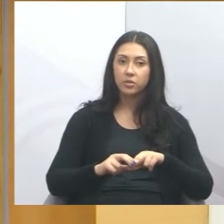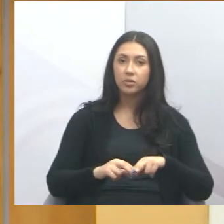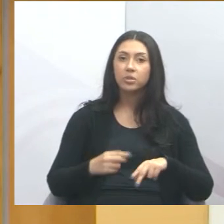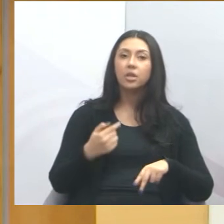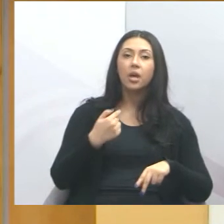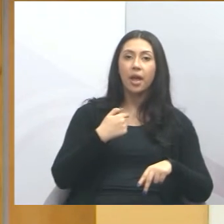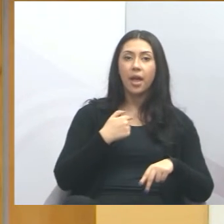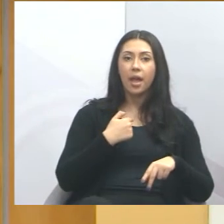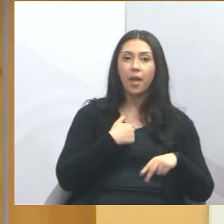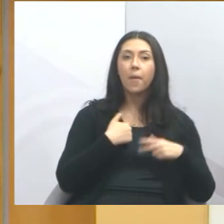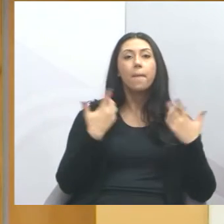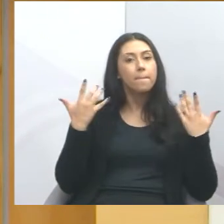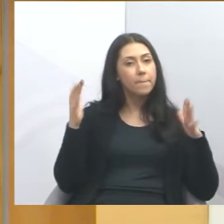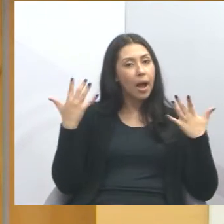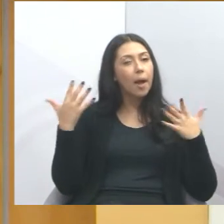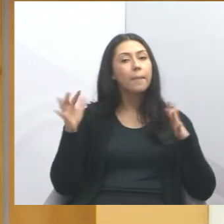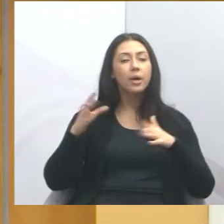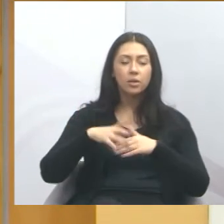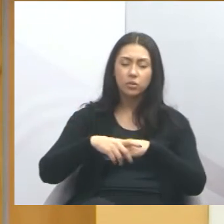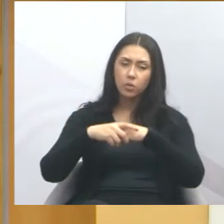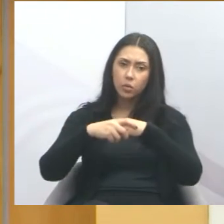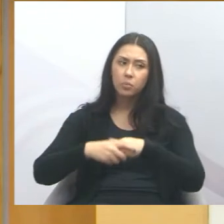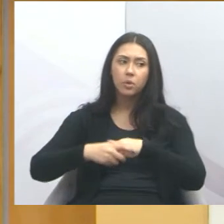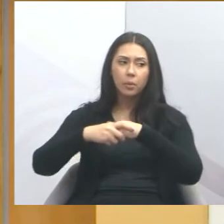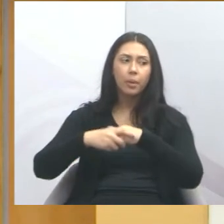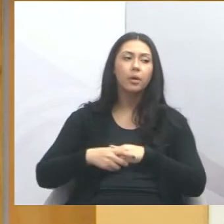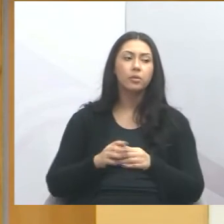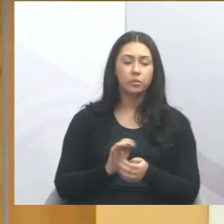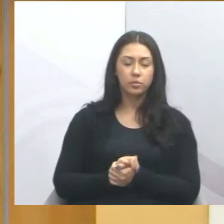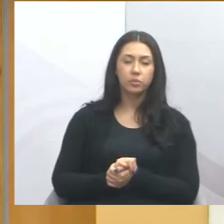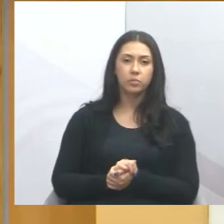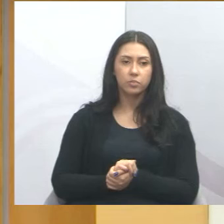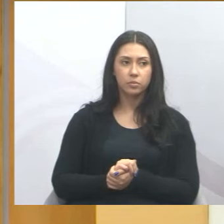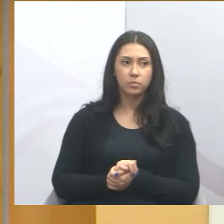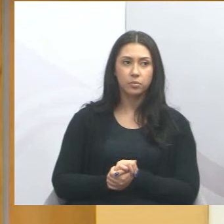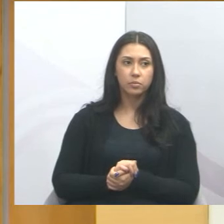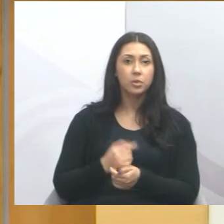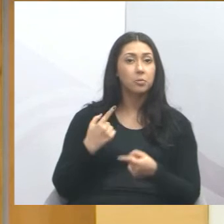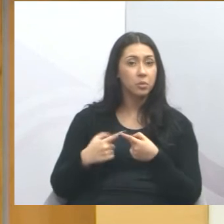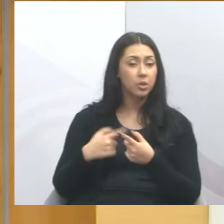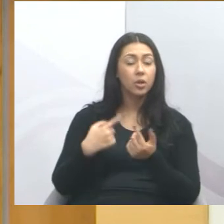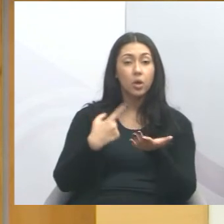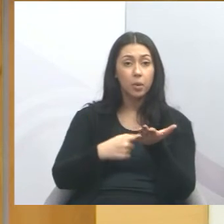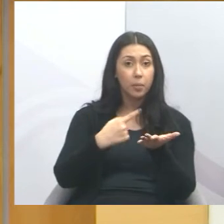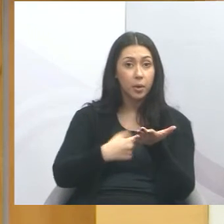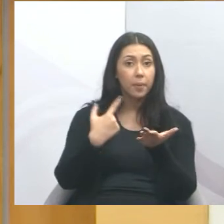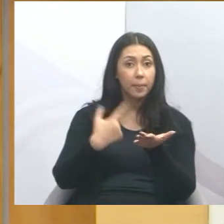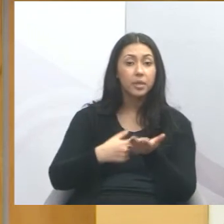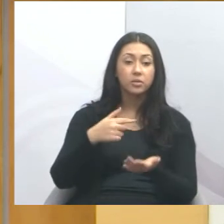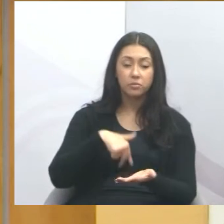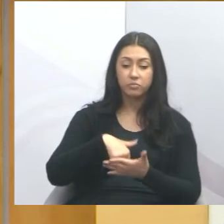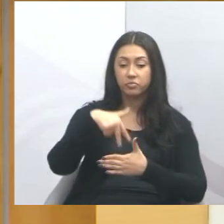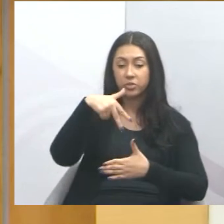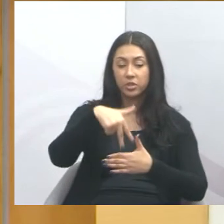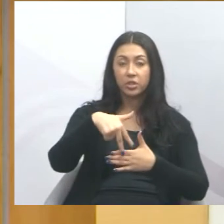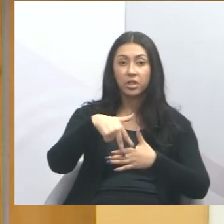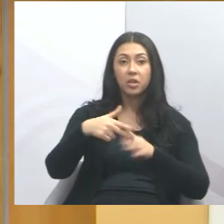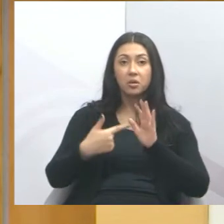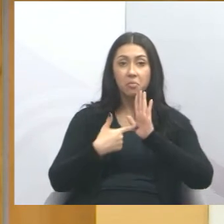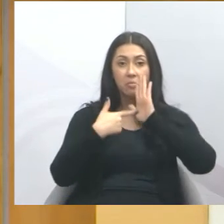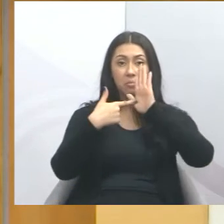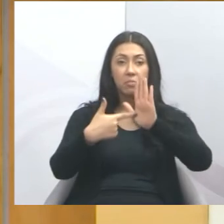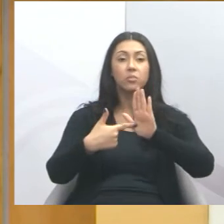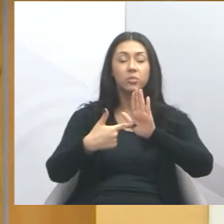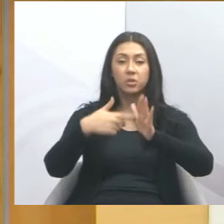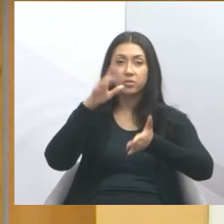eu saúdo, que eu cumprimento esses vereadores, diante do seu compromisso, que é vir aqui, e colocar